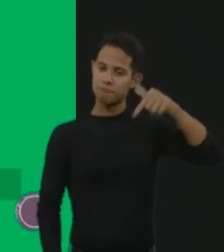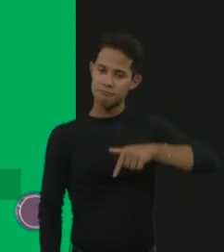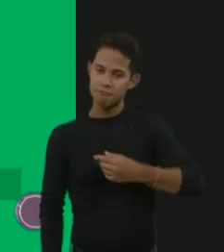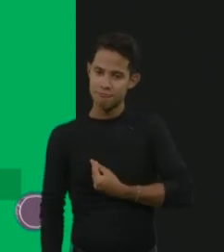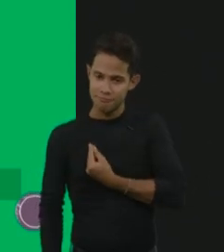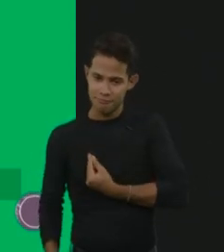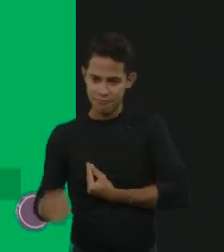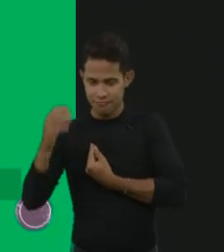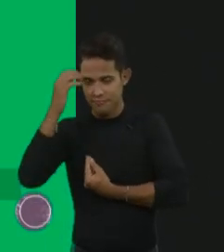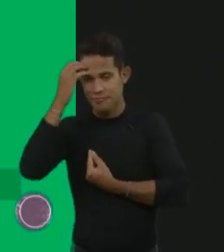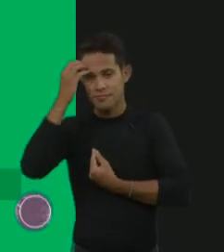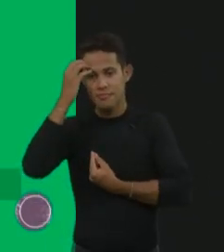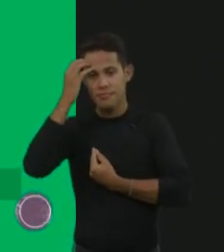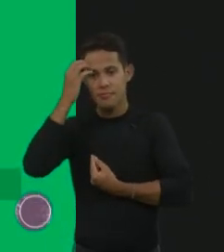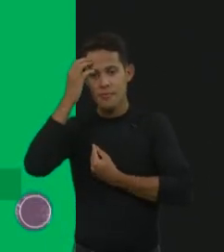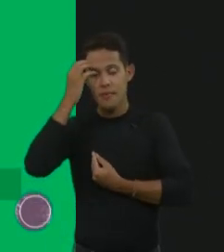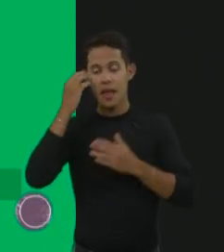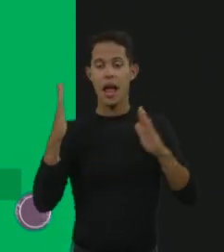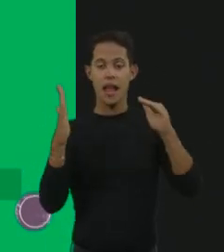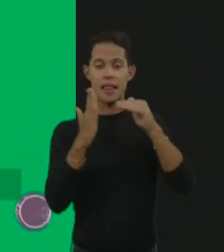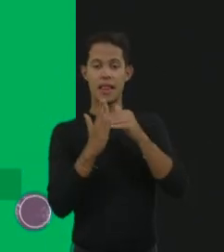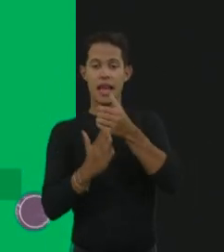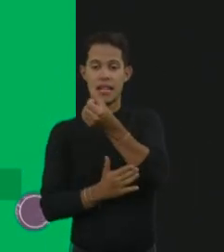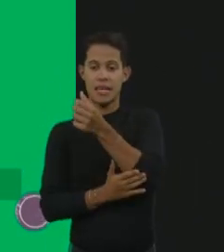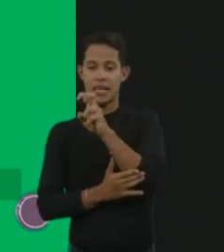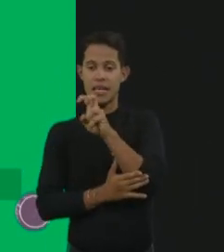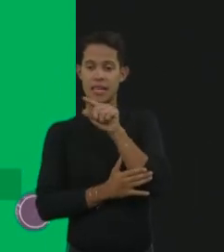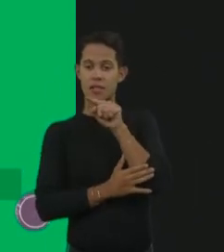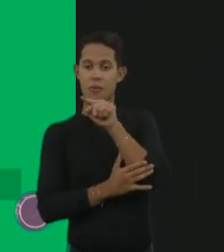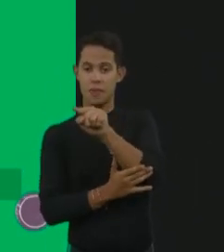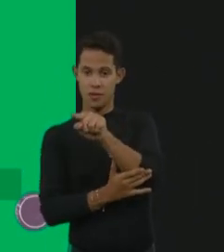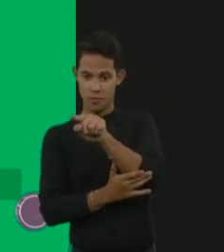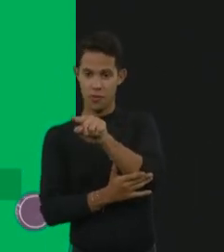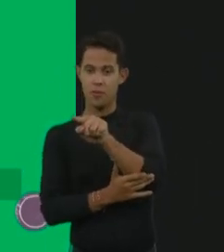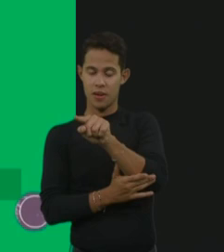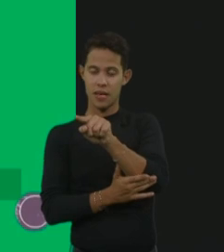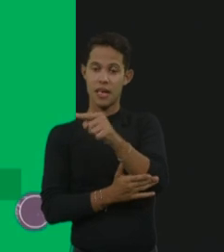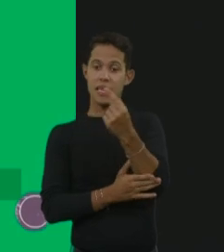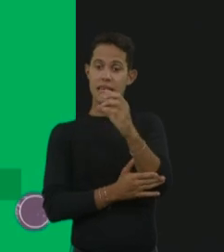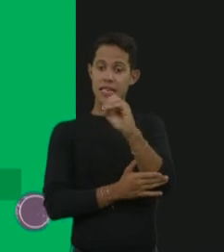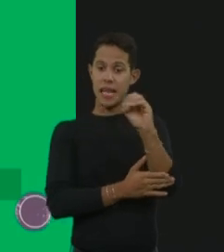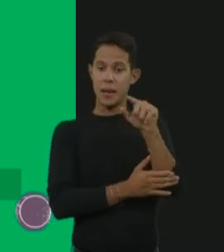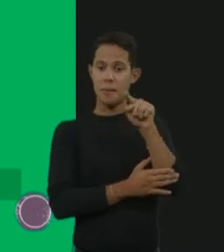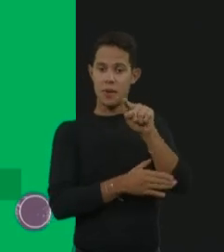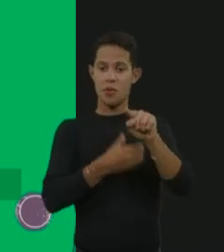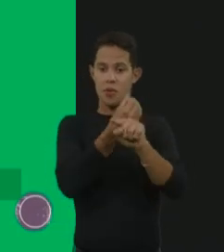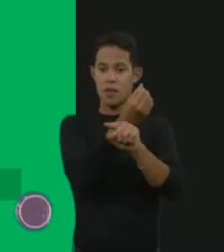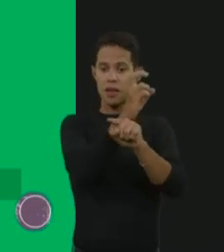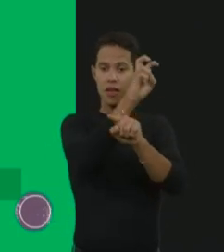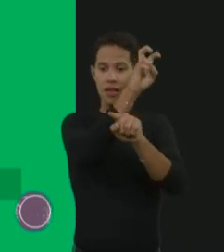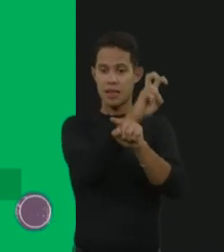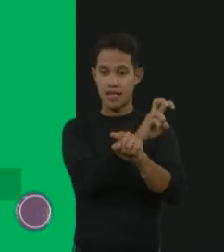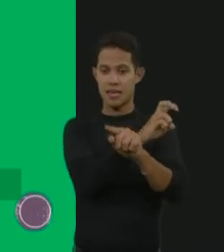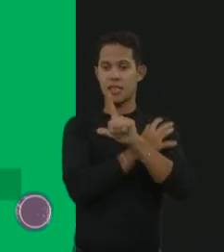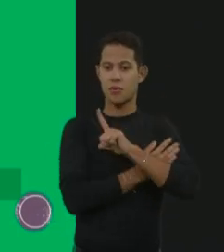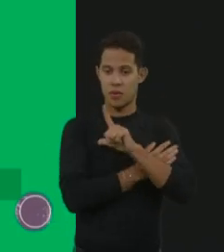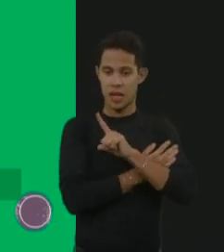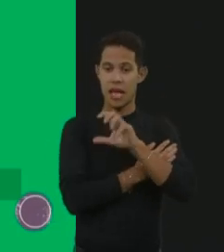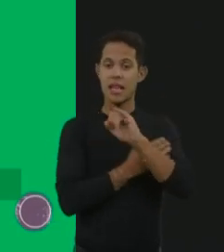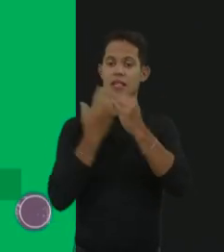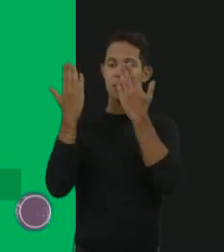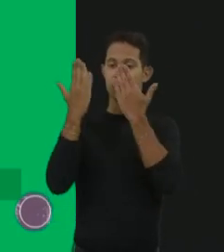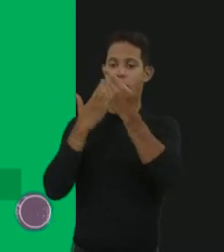Até 65 pessoas a cada 100 mil ou 1,3 para 2 mil nascimentos. E quando a gente compara com outras doenças,